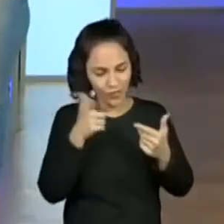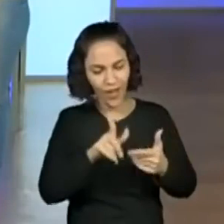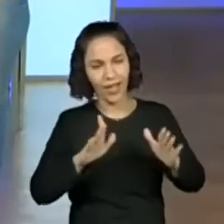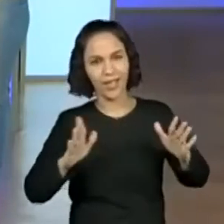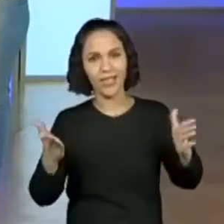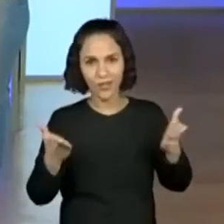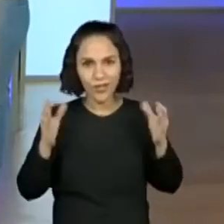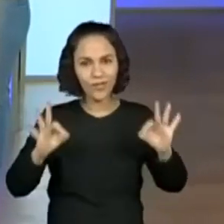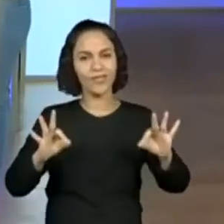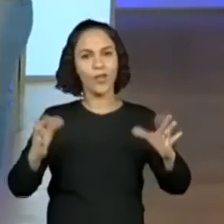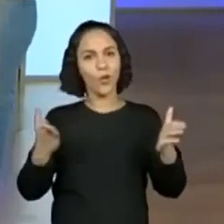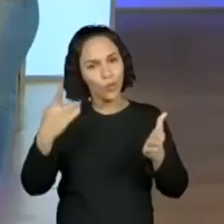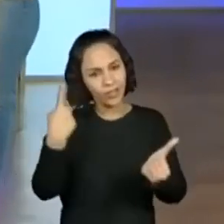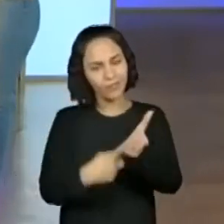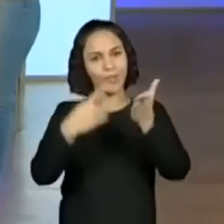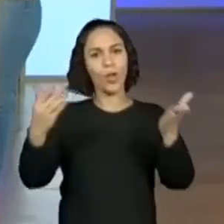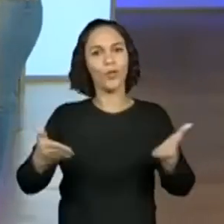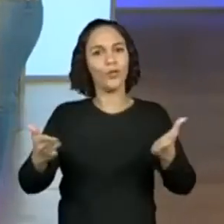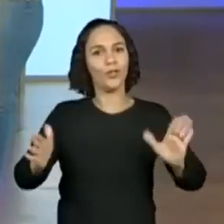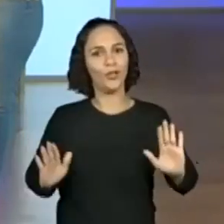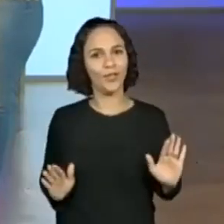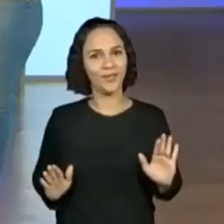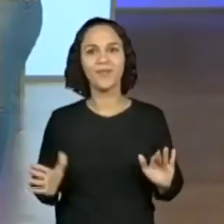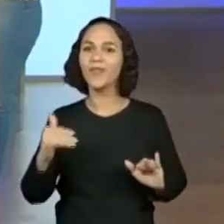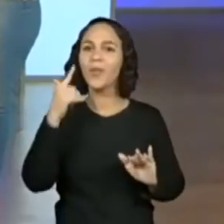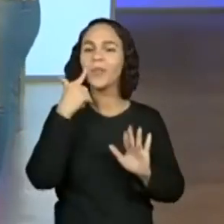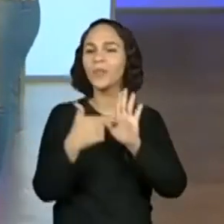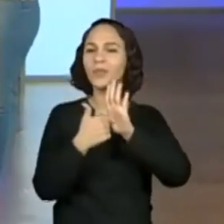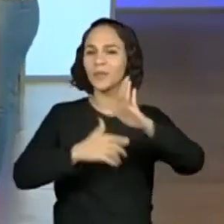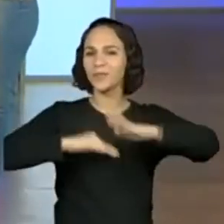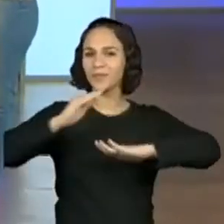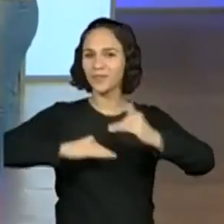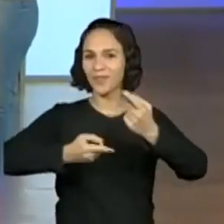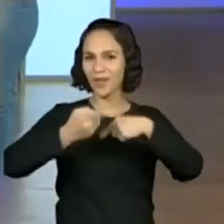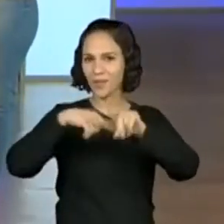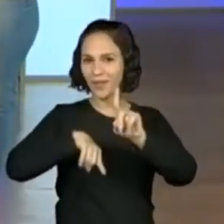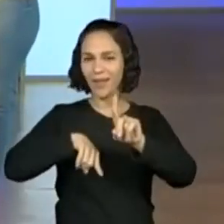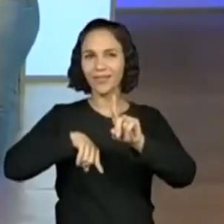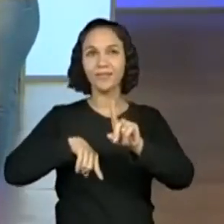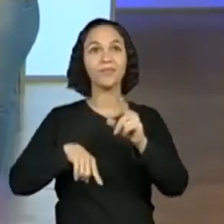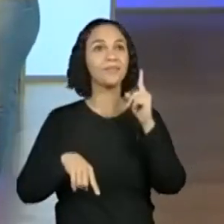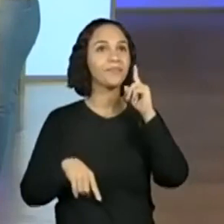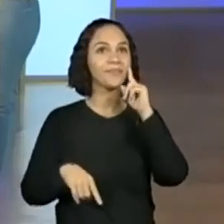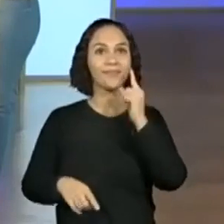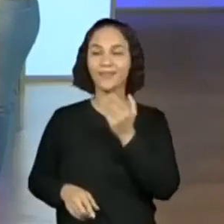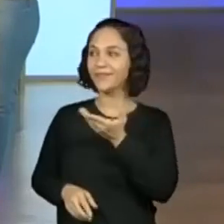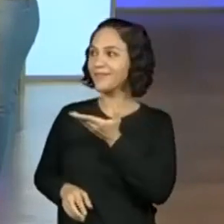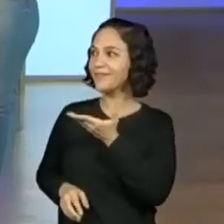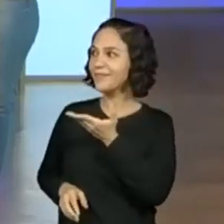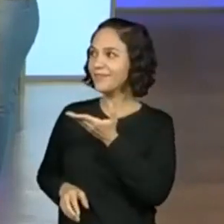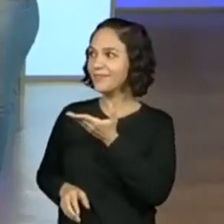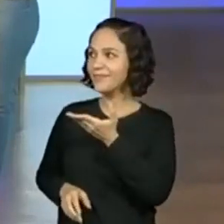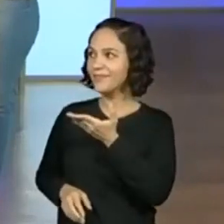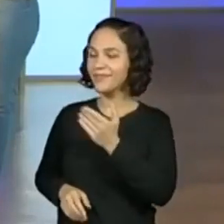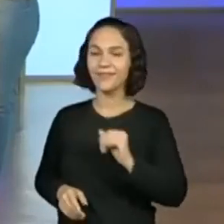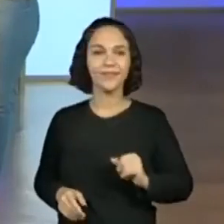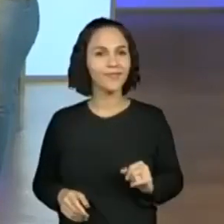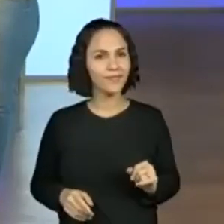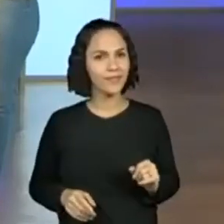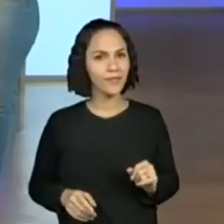certo. É hoje. É hoje, é hoje. Vou colocar a habilidade na telinha. A habilidade de hoje é a seguinte. Vamos lá?